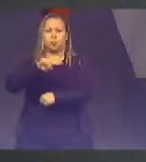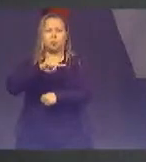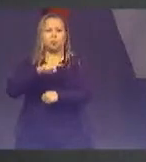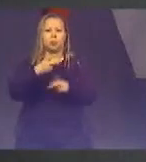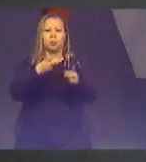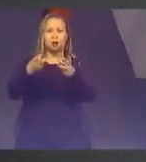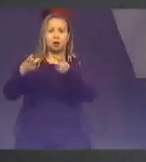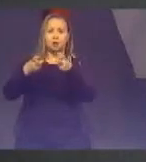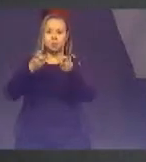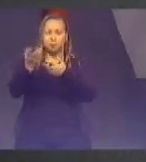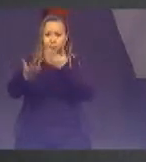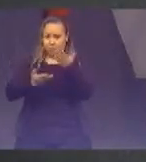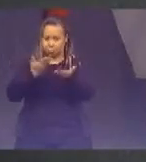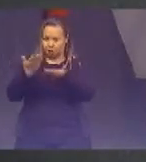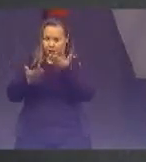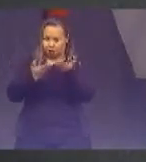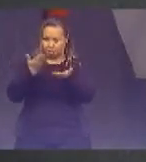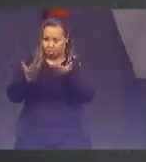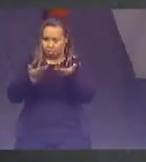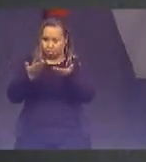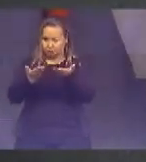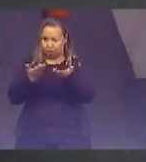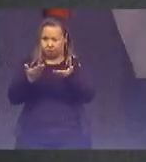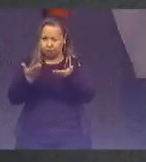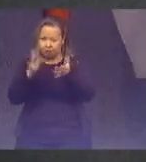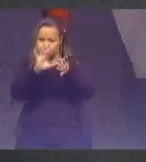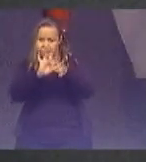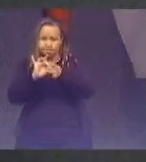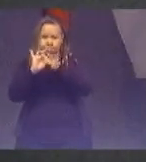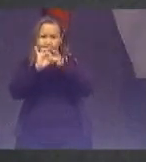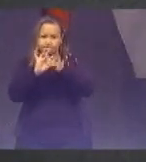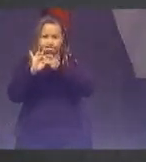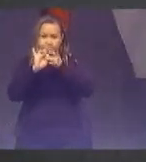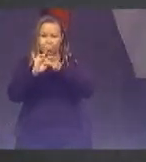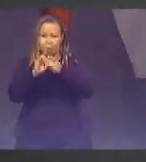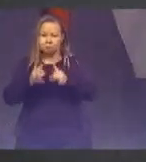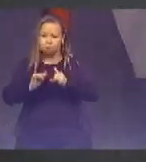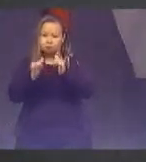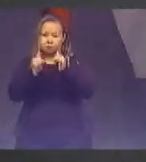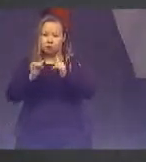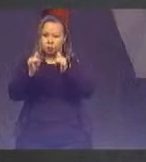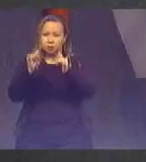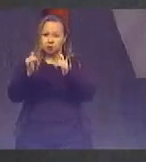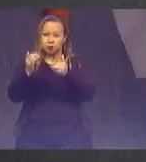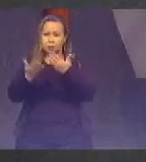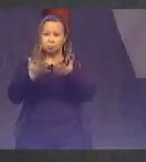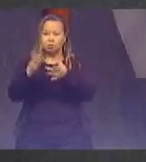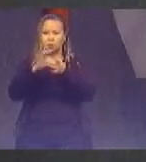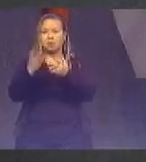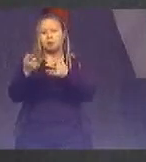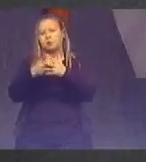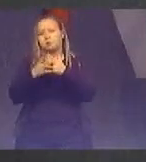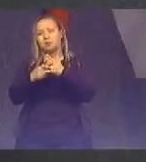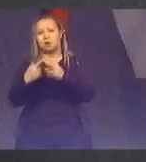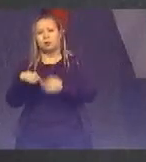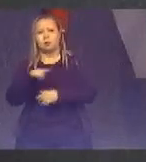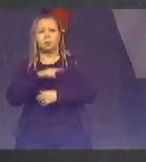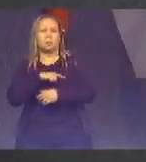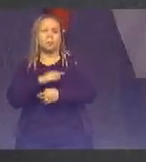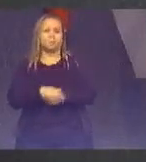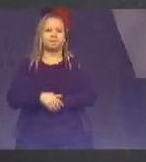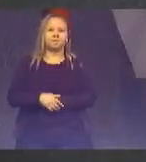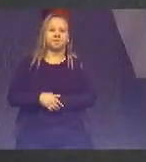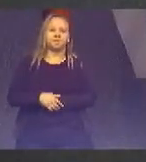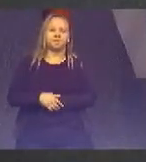relação sinérgica e muito ética O Brasil tem fome de ética já dizia o Betinho